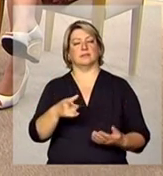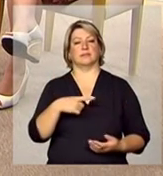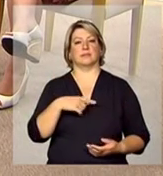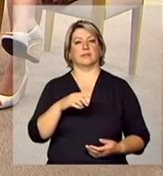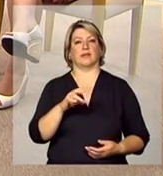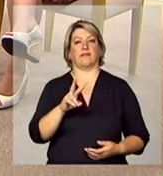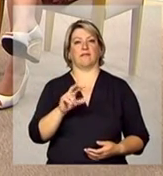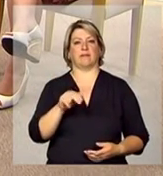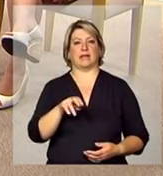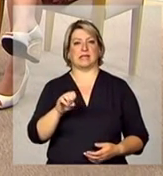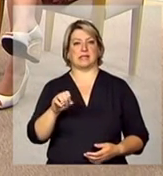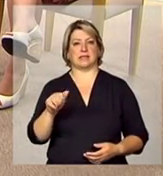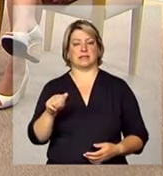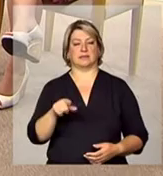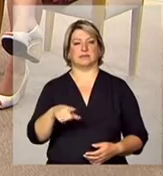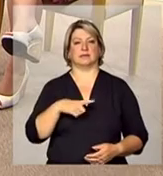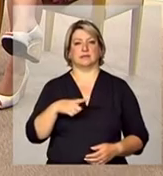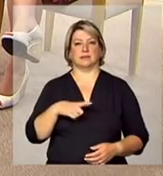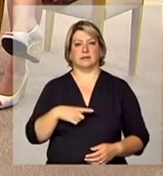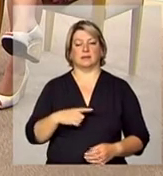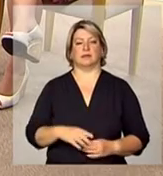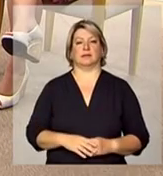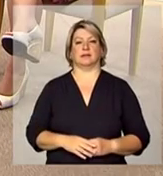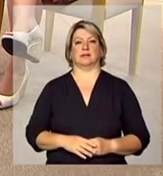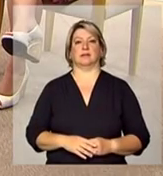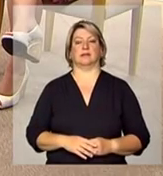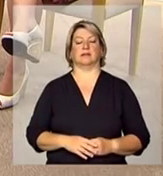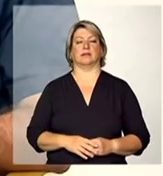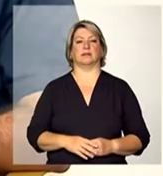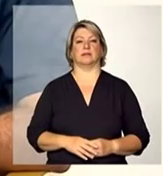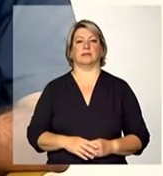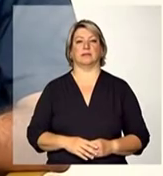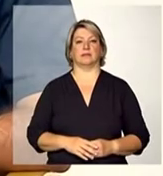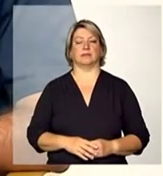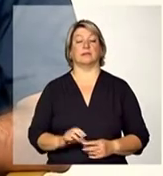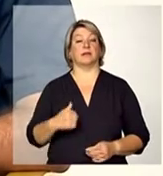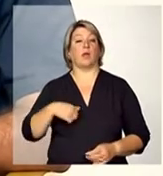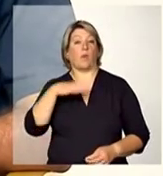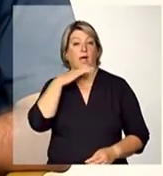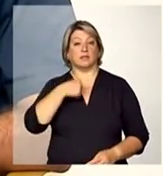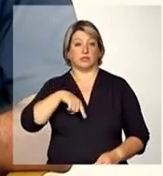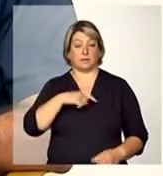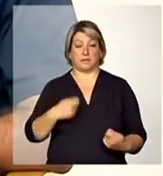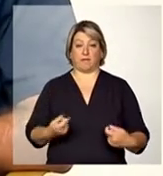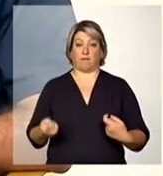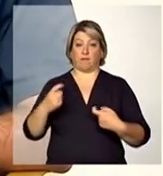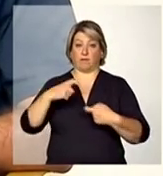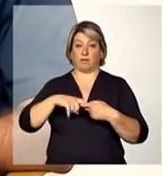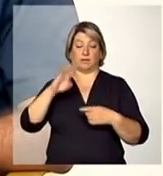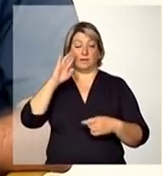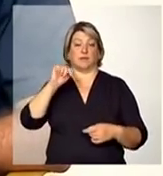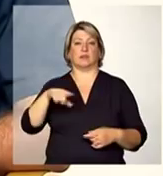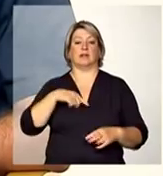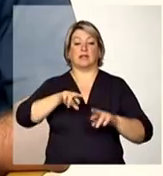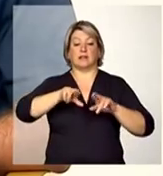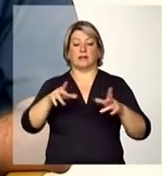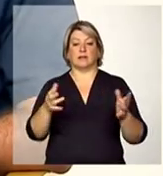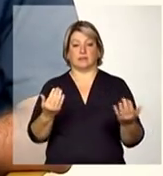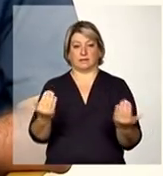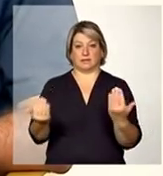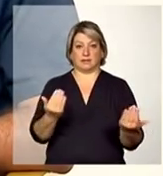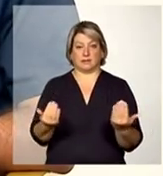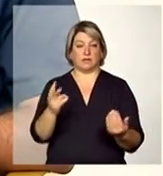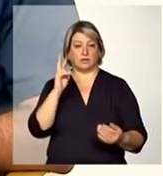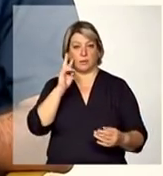pergunta acho que a gente precisa voltar um pouco naquela nossa ideia da diferença entre deficiência e